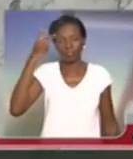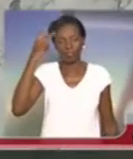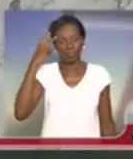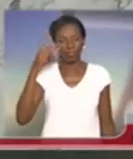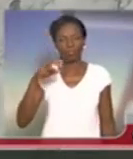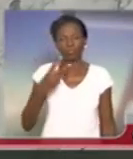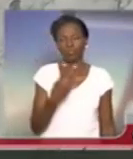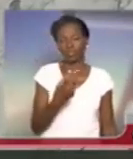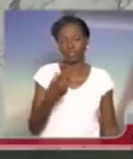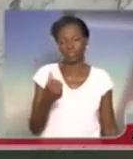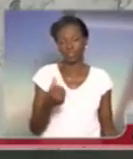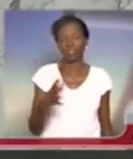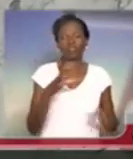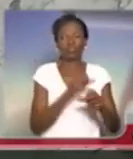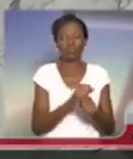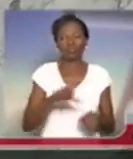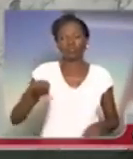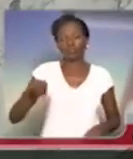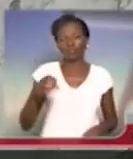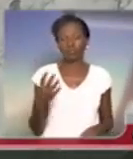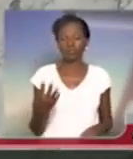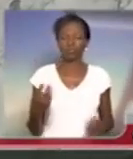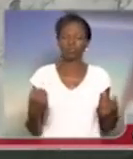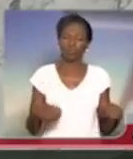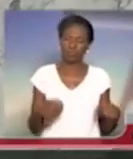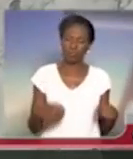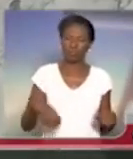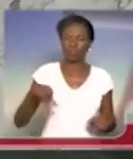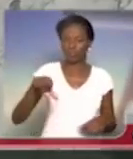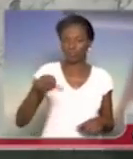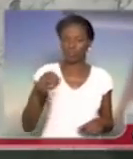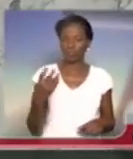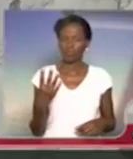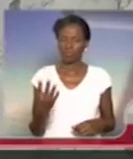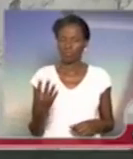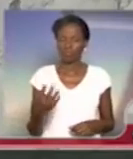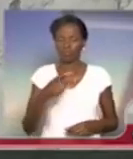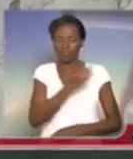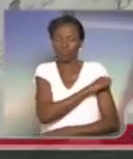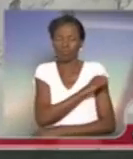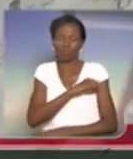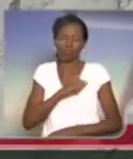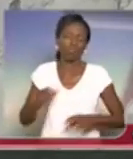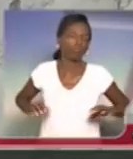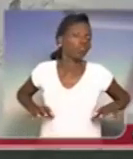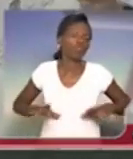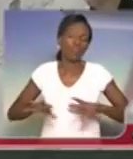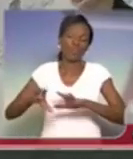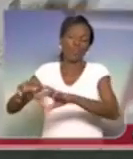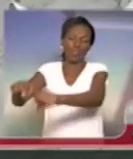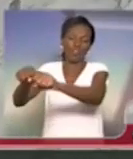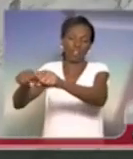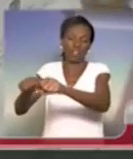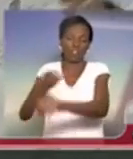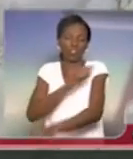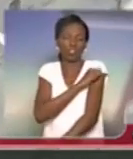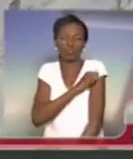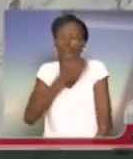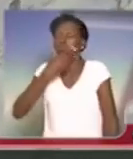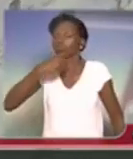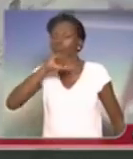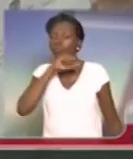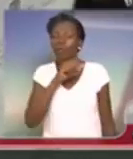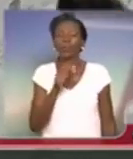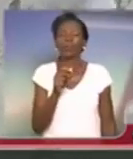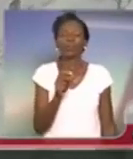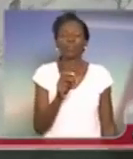ocupadas. E tomara que as 94 sejam ocupadas, que as 94 escolas sejam ocupadas pelos alunos, pelos